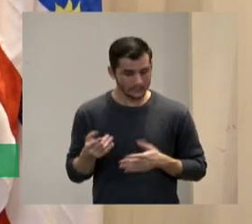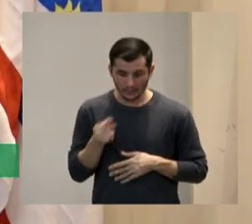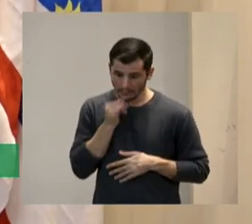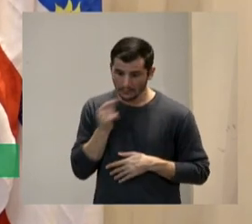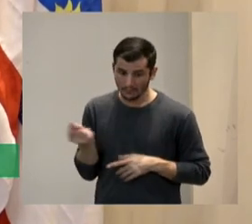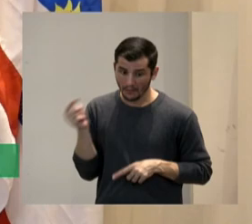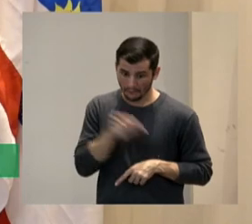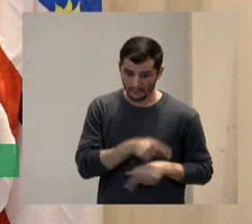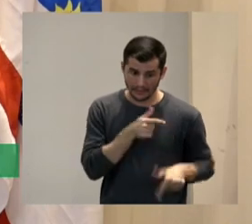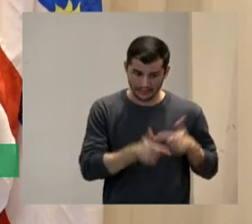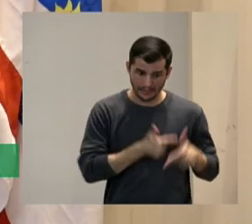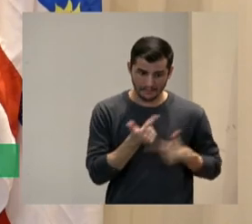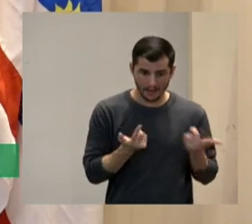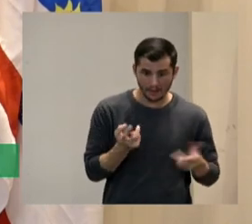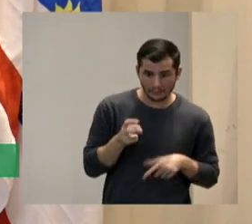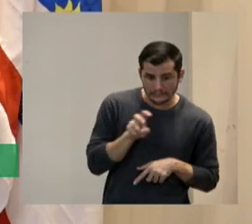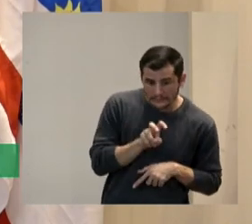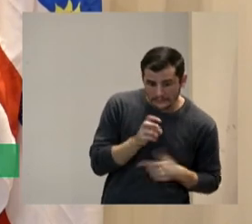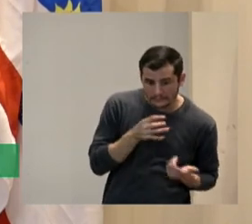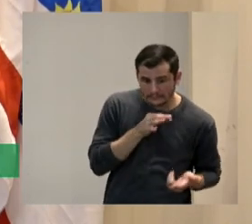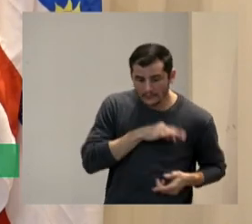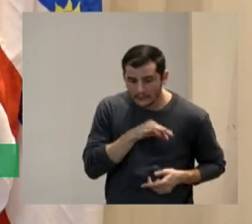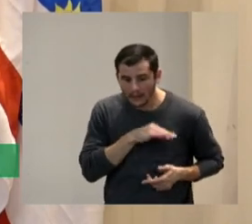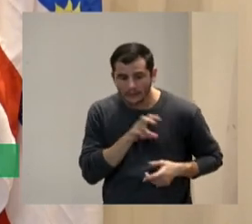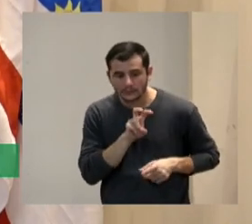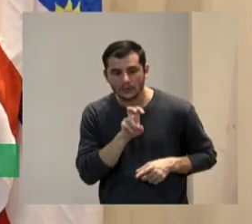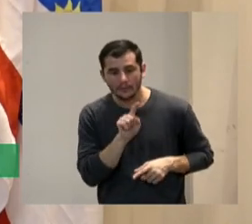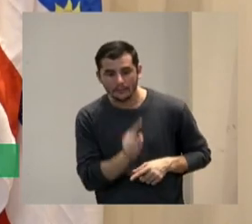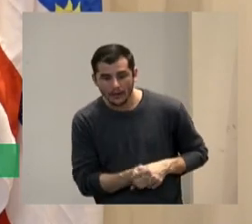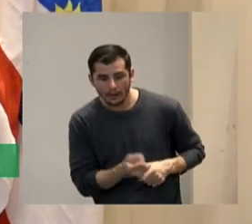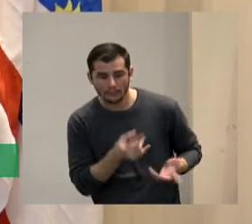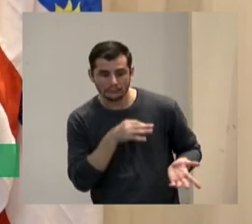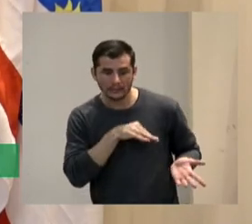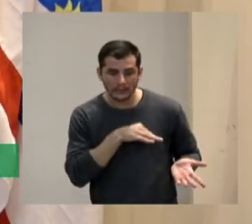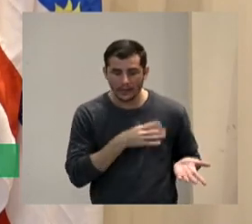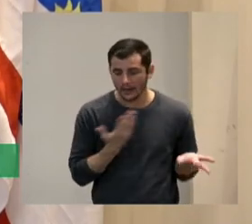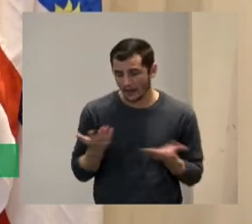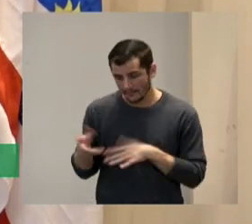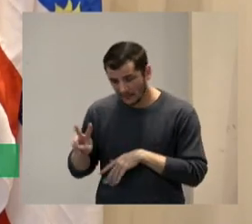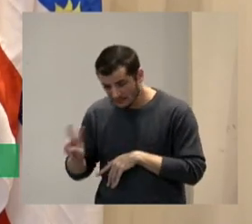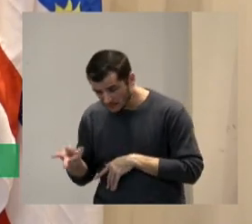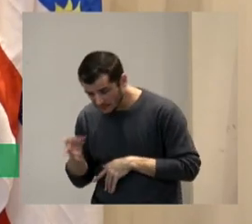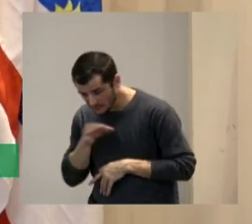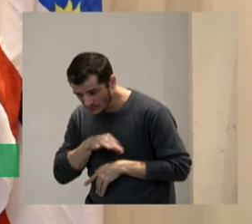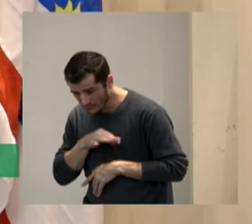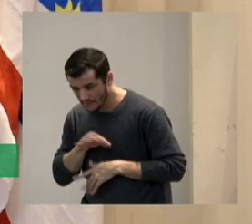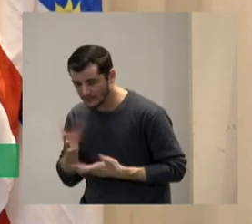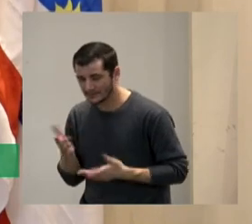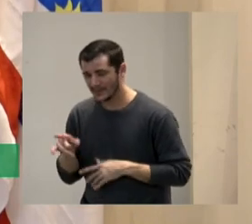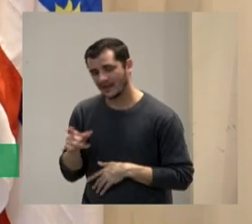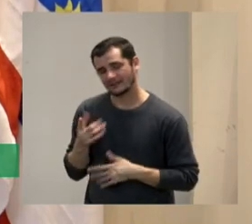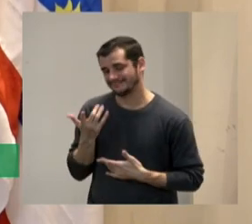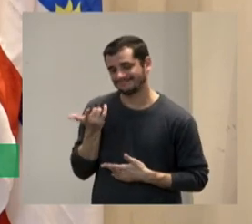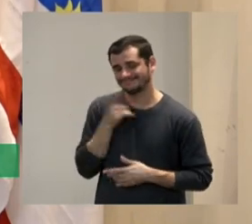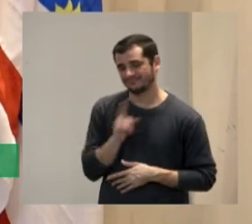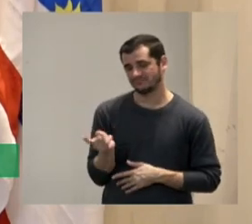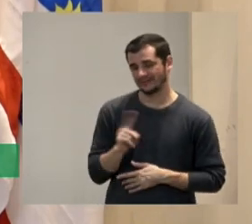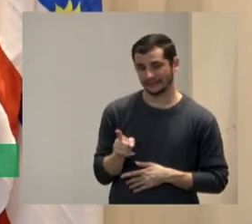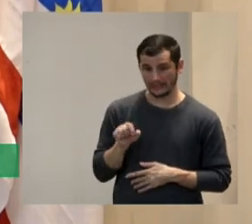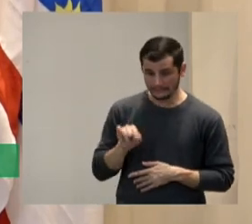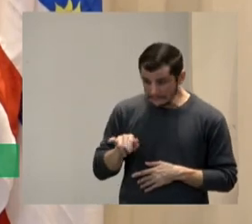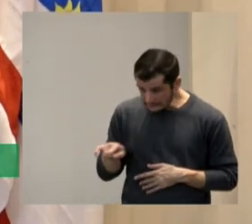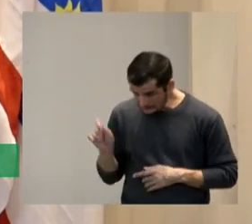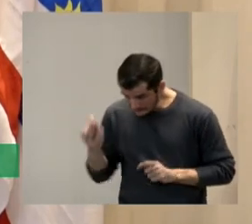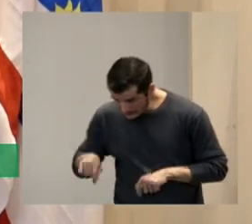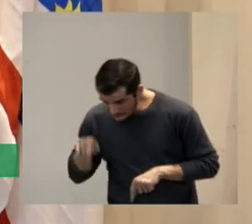5 mas eu só te dou 2 desculpa por 2 não dá se você tem essa condição que faça agora